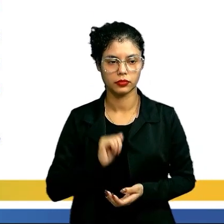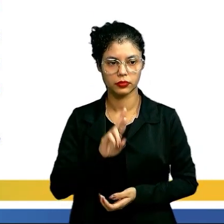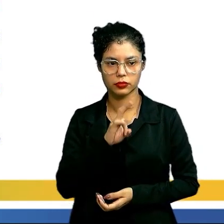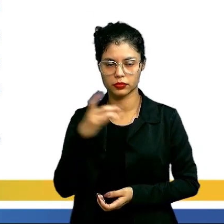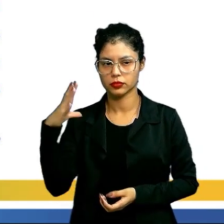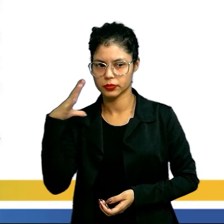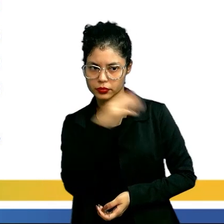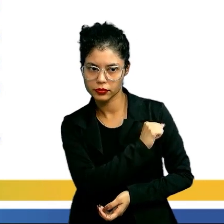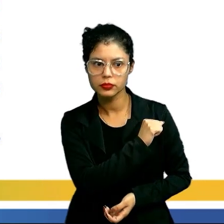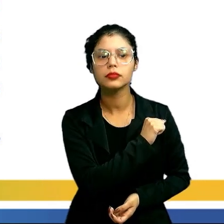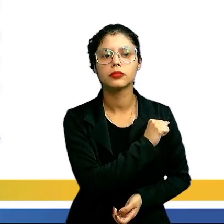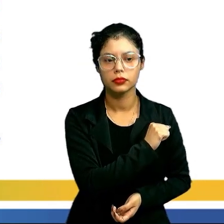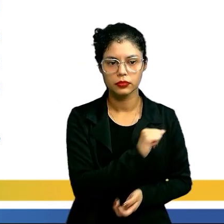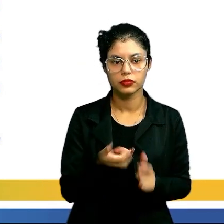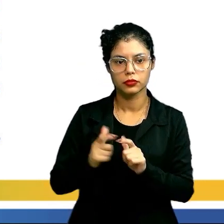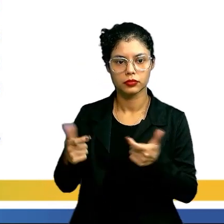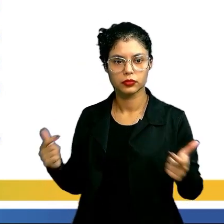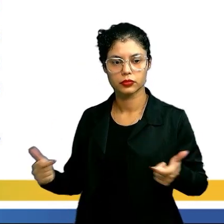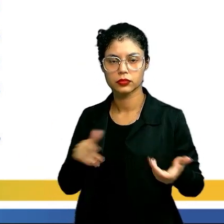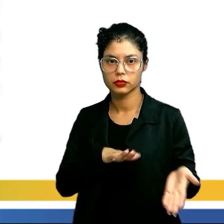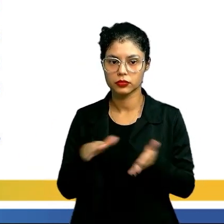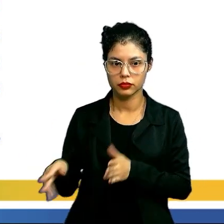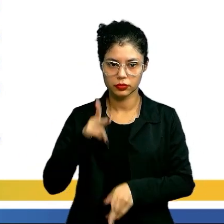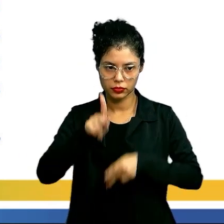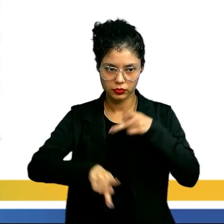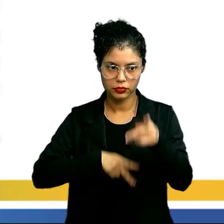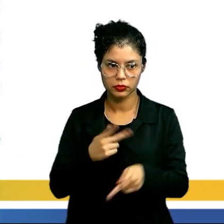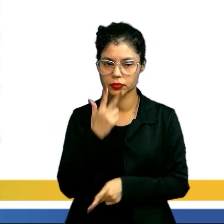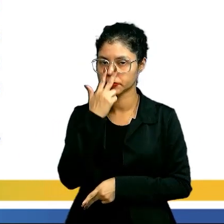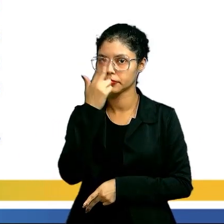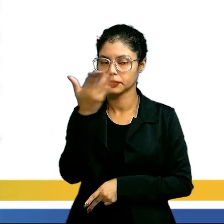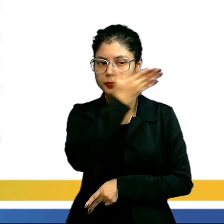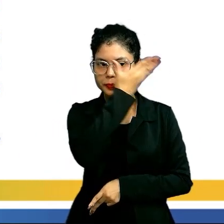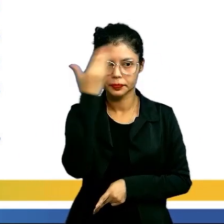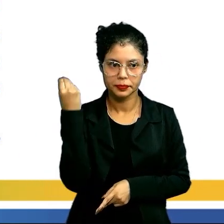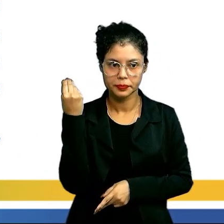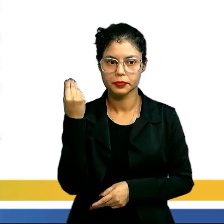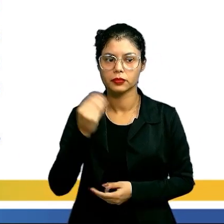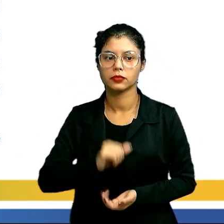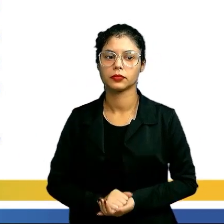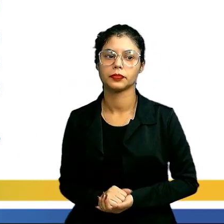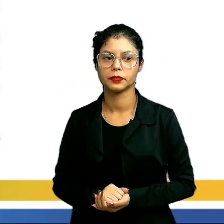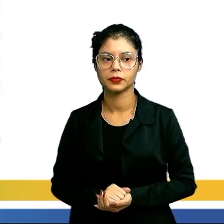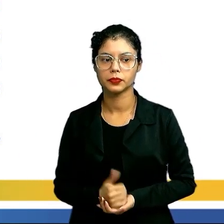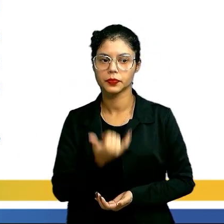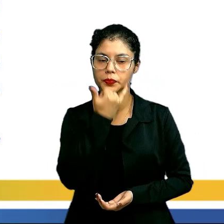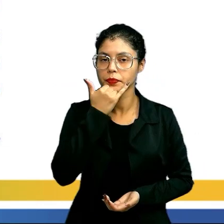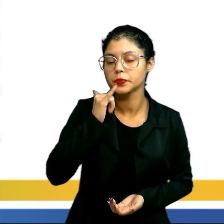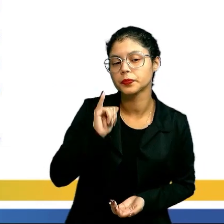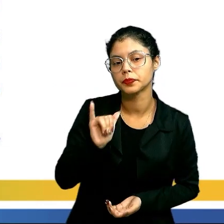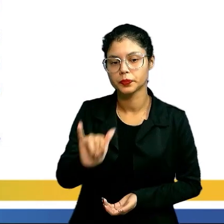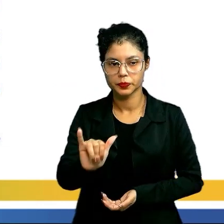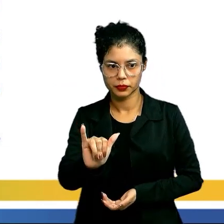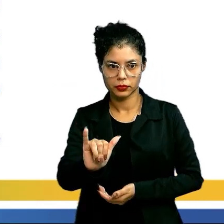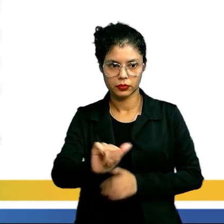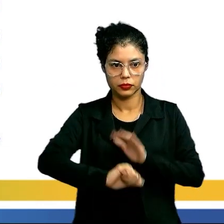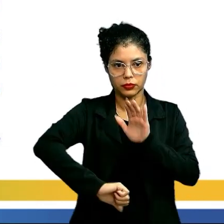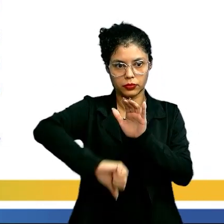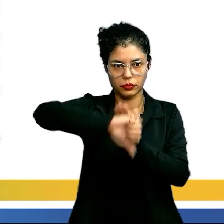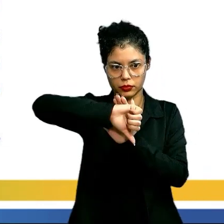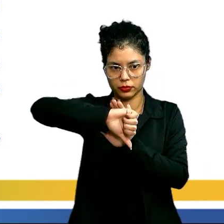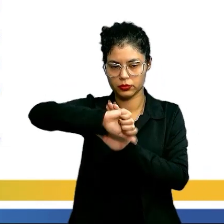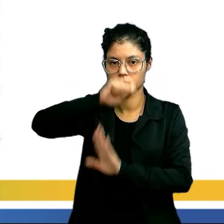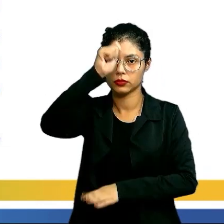brasileira a rapidez com que grande parte da população pareceu esquecer-se